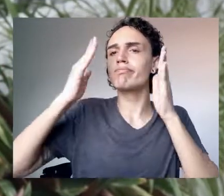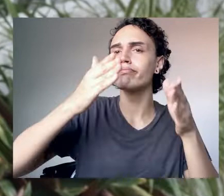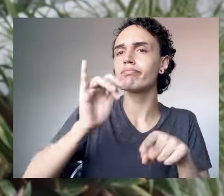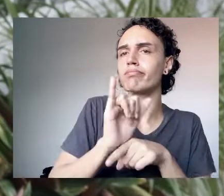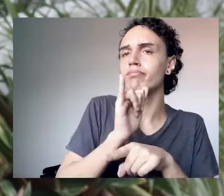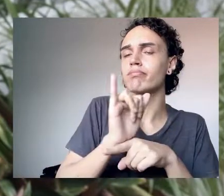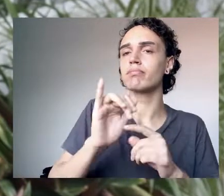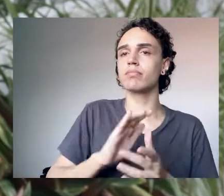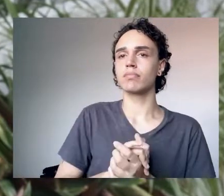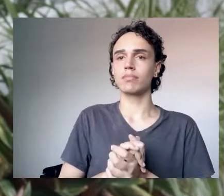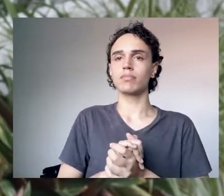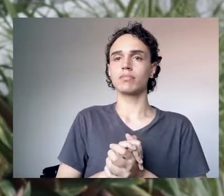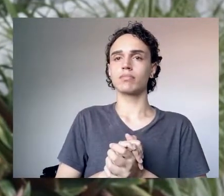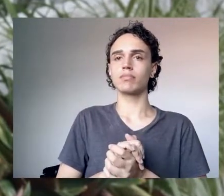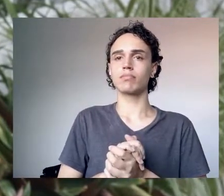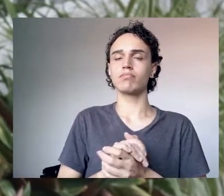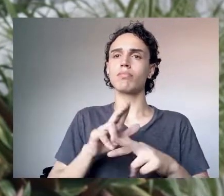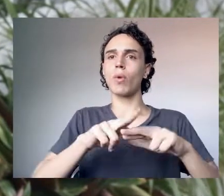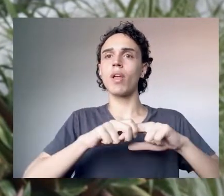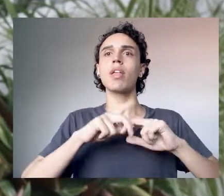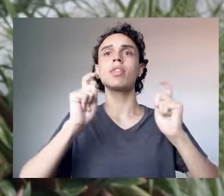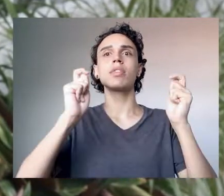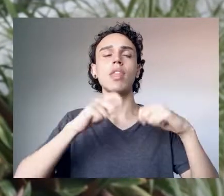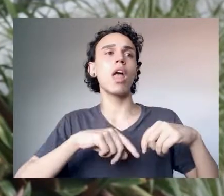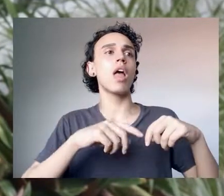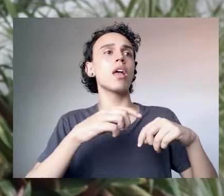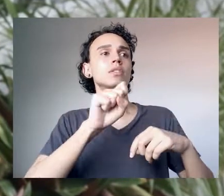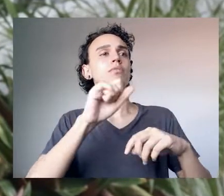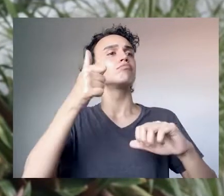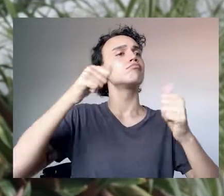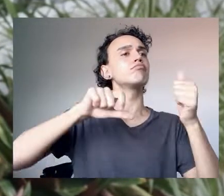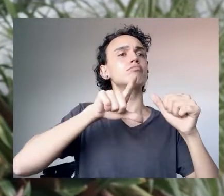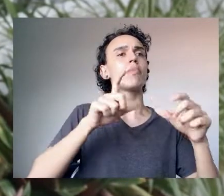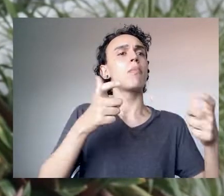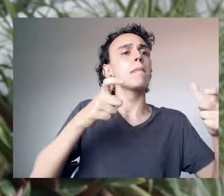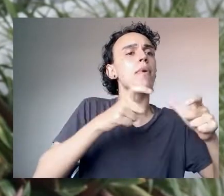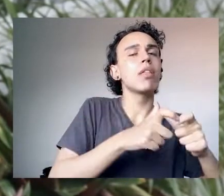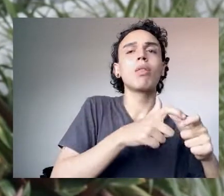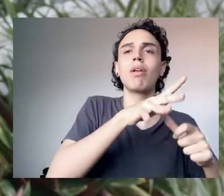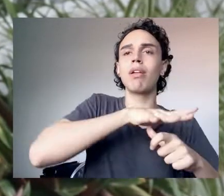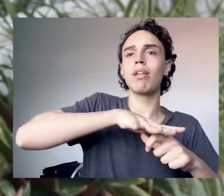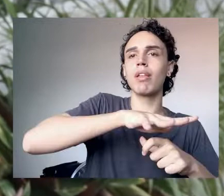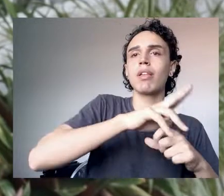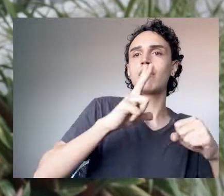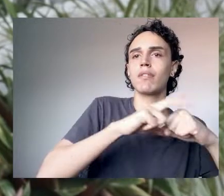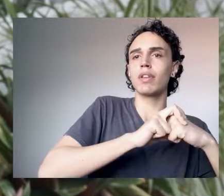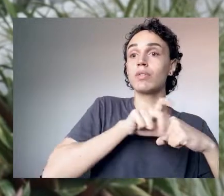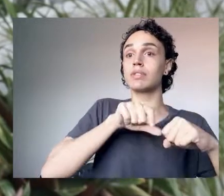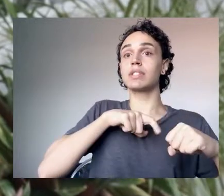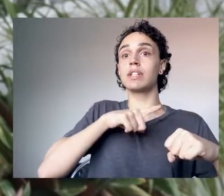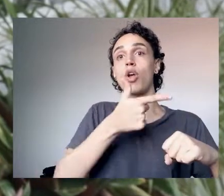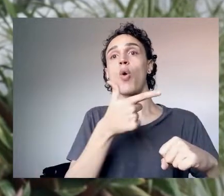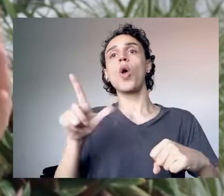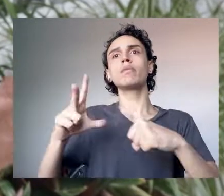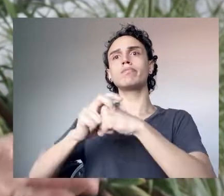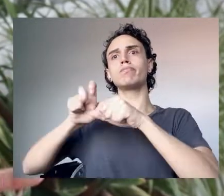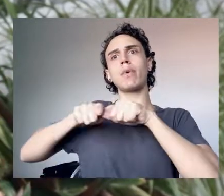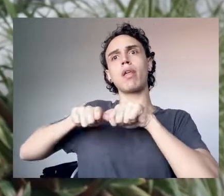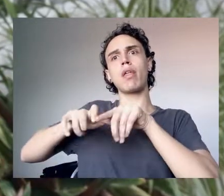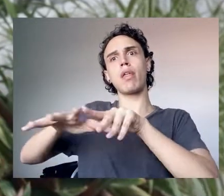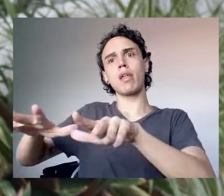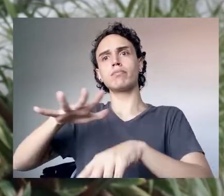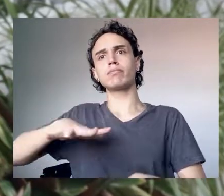direcionada, já que a gente vai poder avaliar se está havendo uma diminuição de excreção em uma determinada localidade ou se esse vírus está